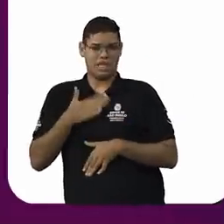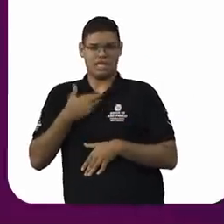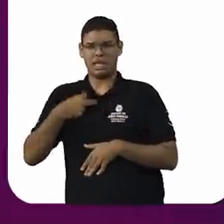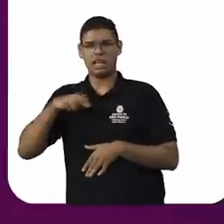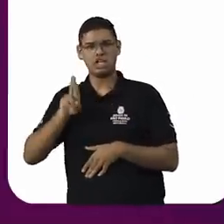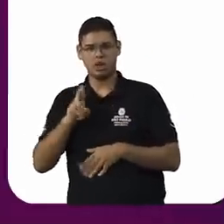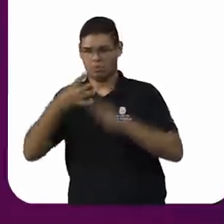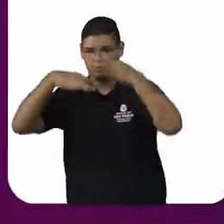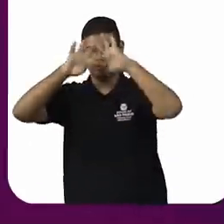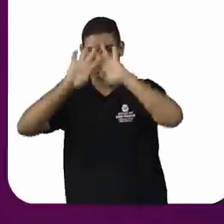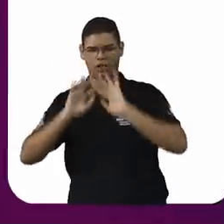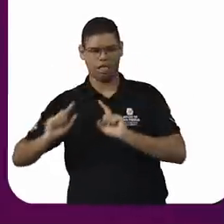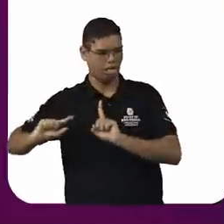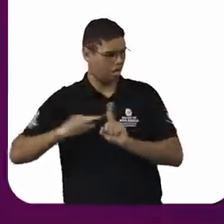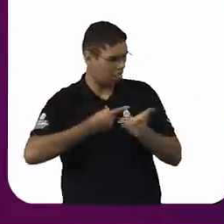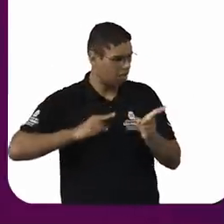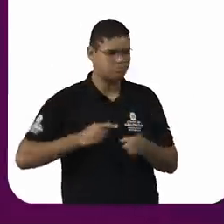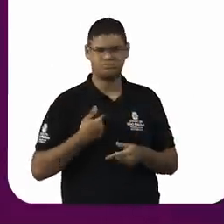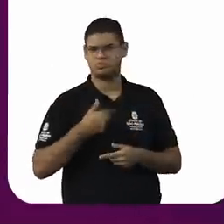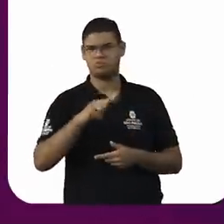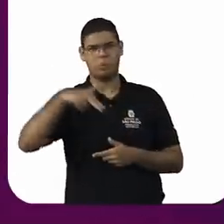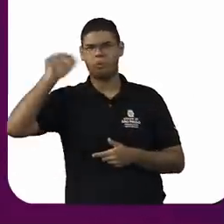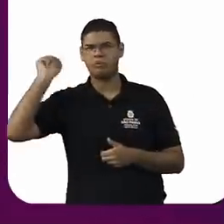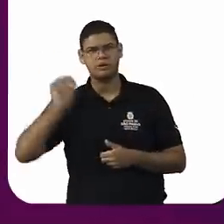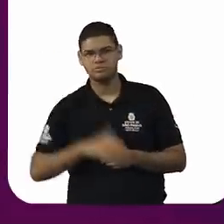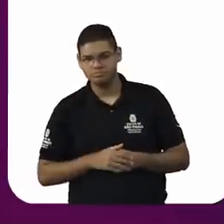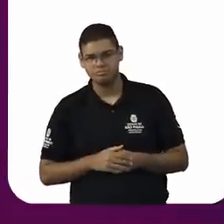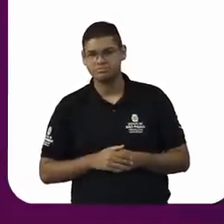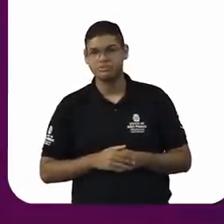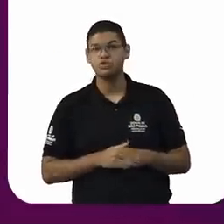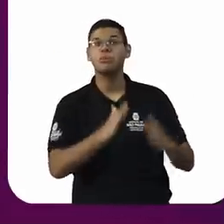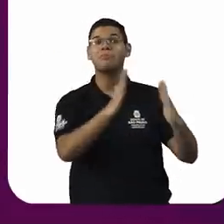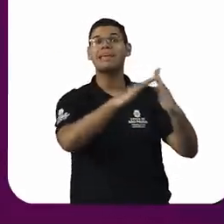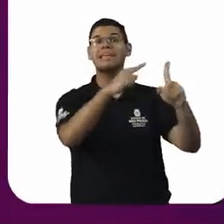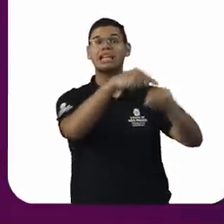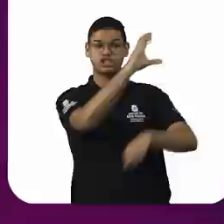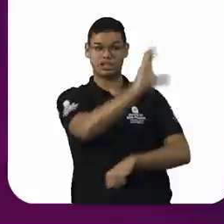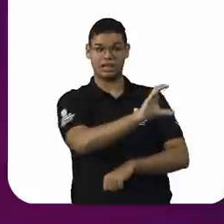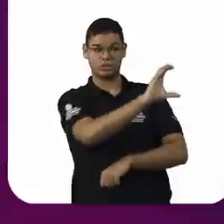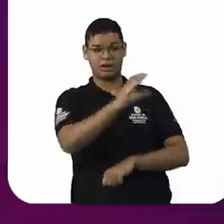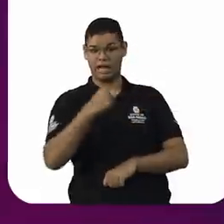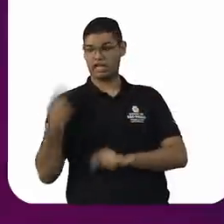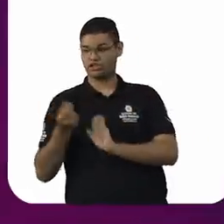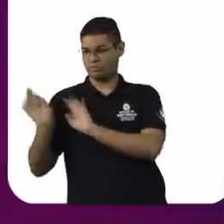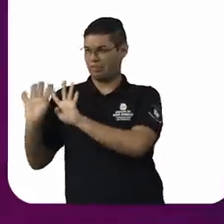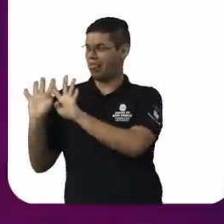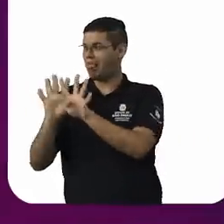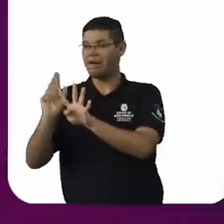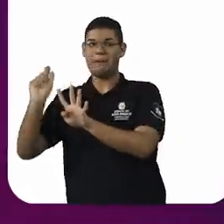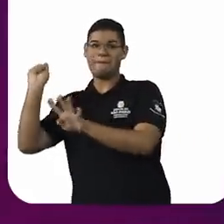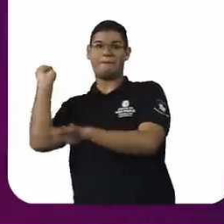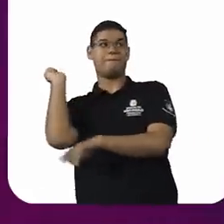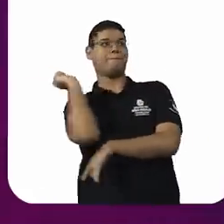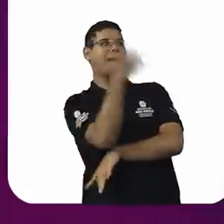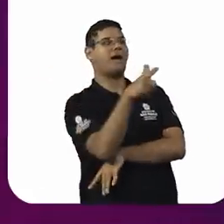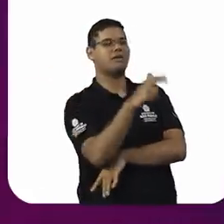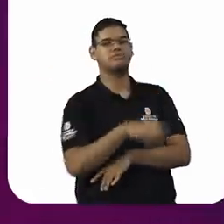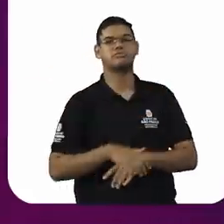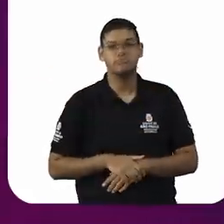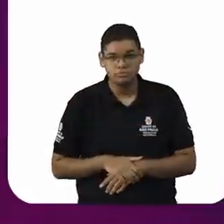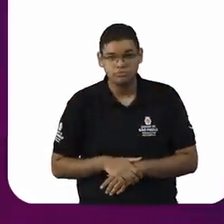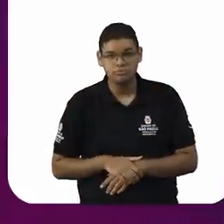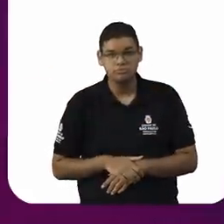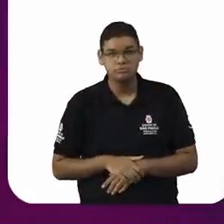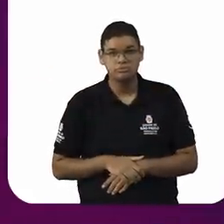Nós nunca jogamos uma pedra numa igreja católica. Nós nunca demitimos uma pessoa